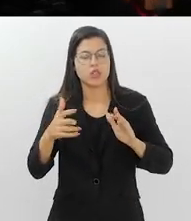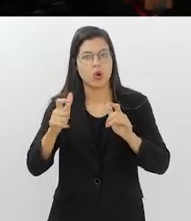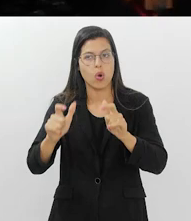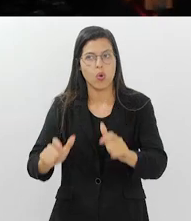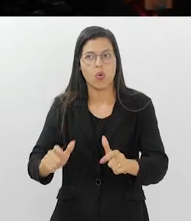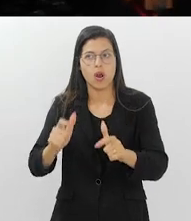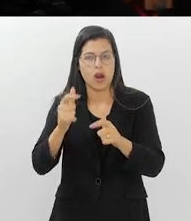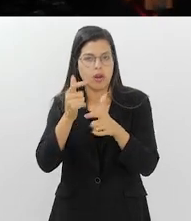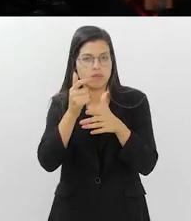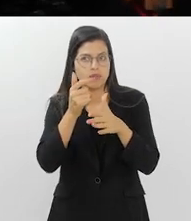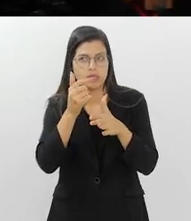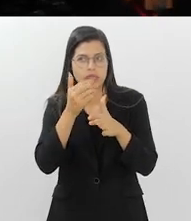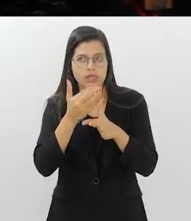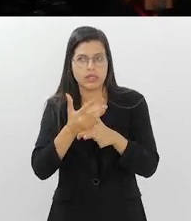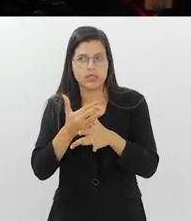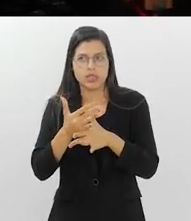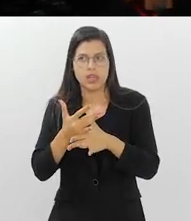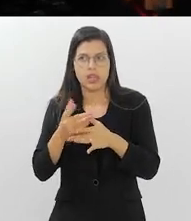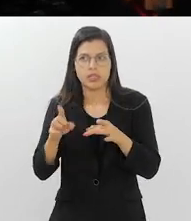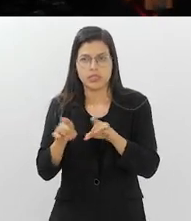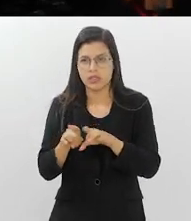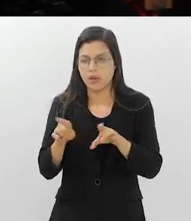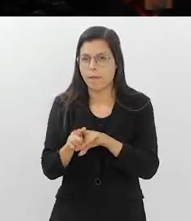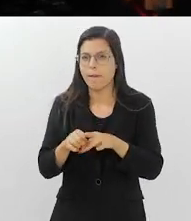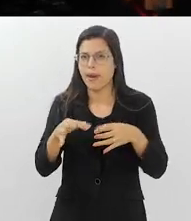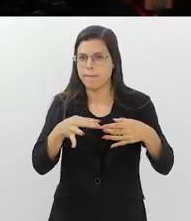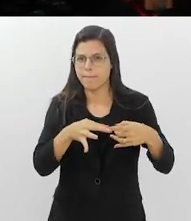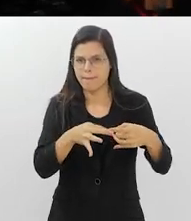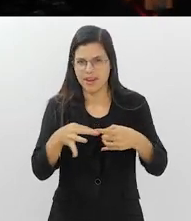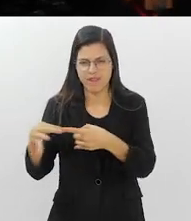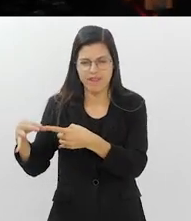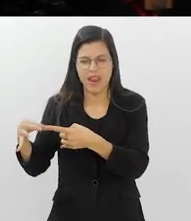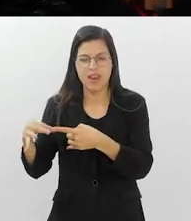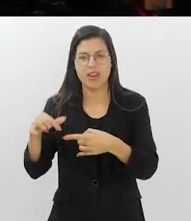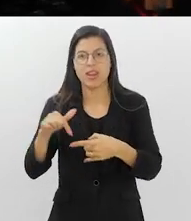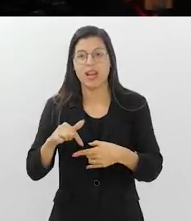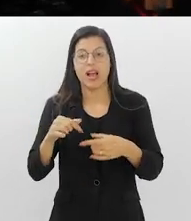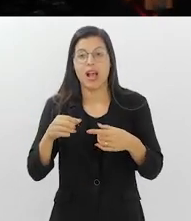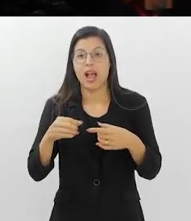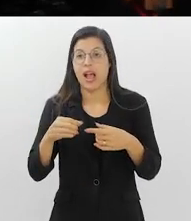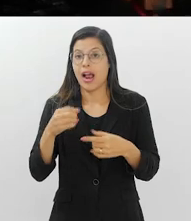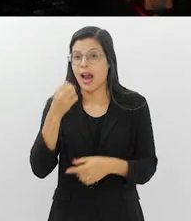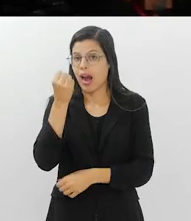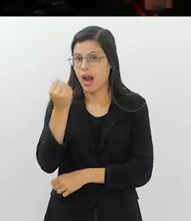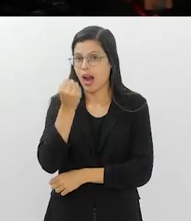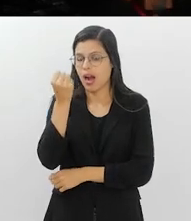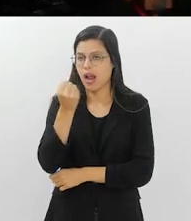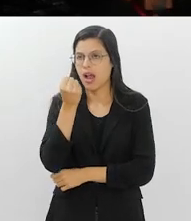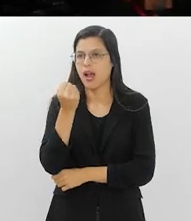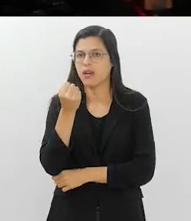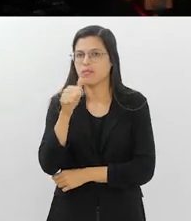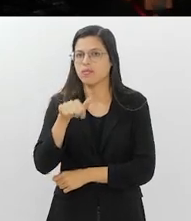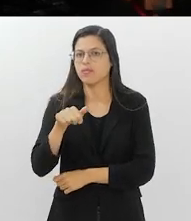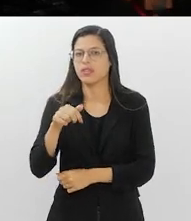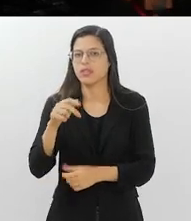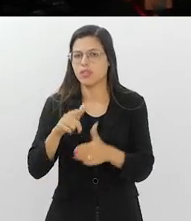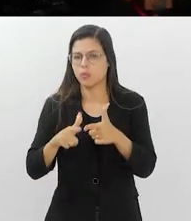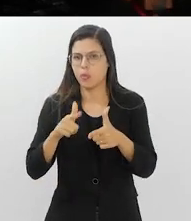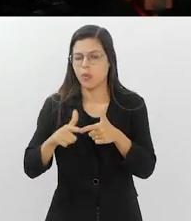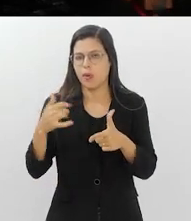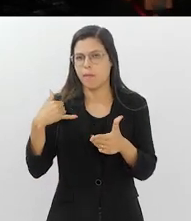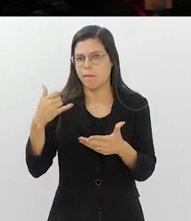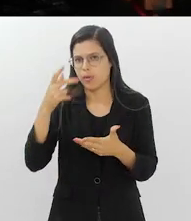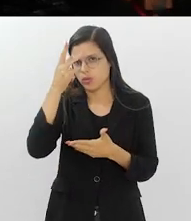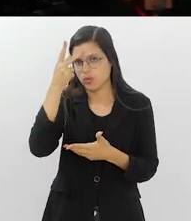nas áreas, como eu já disse, mais periféricas, se agrava essa exposição dos idosos aos extremos